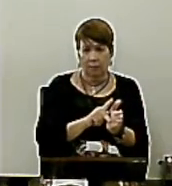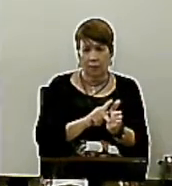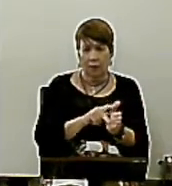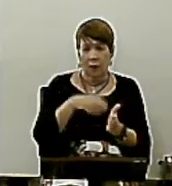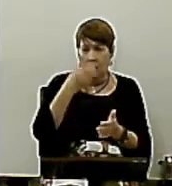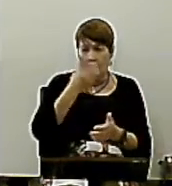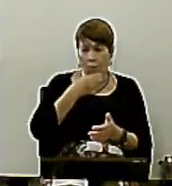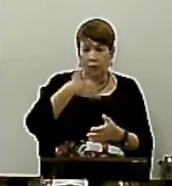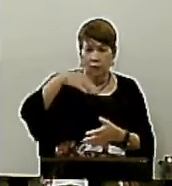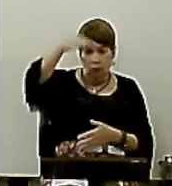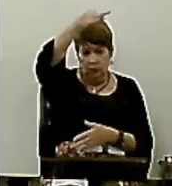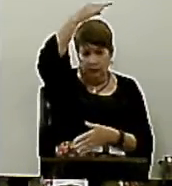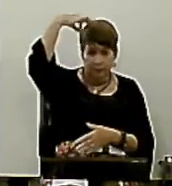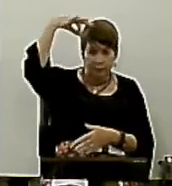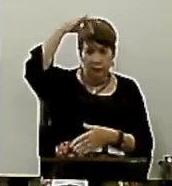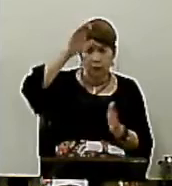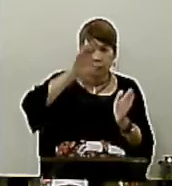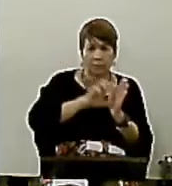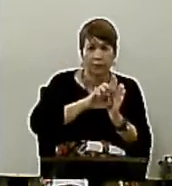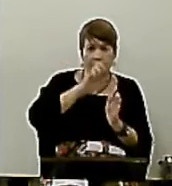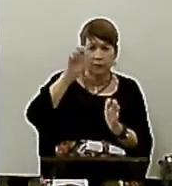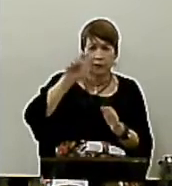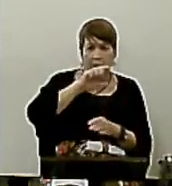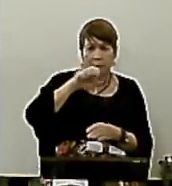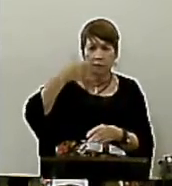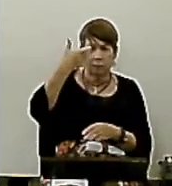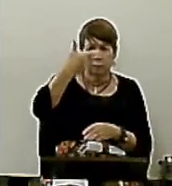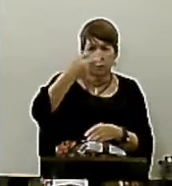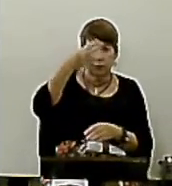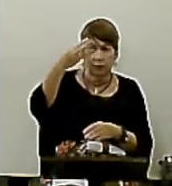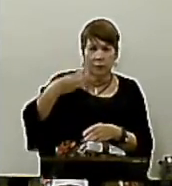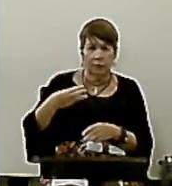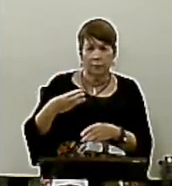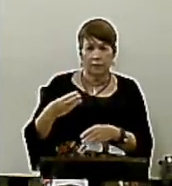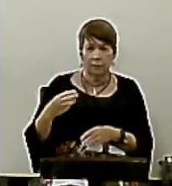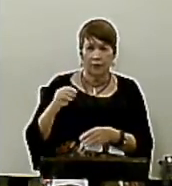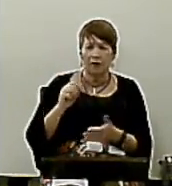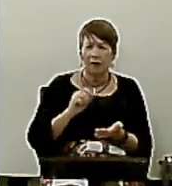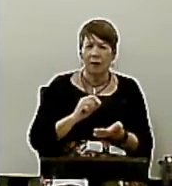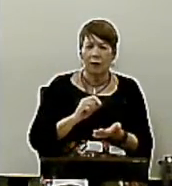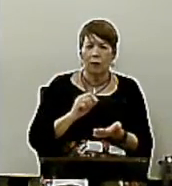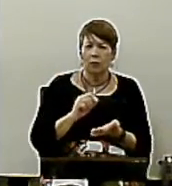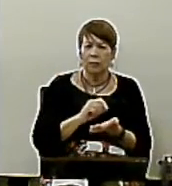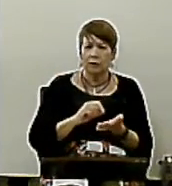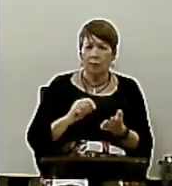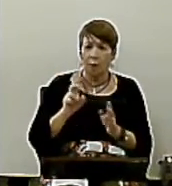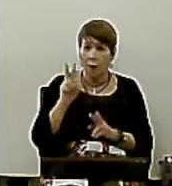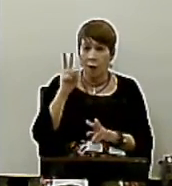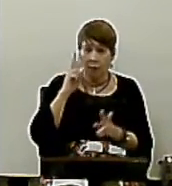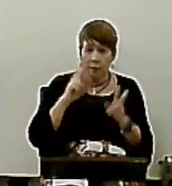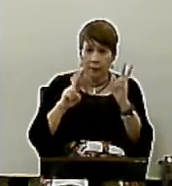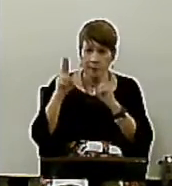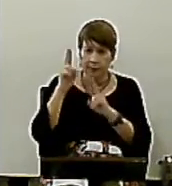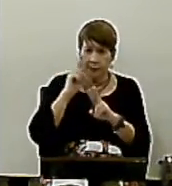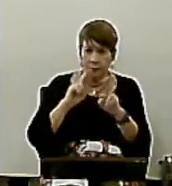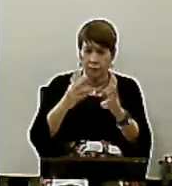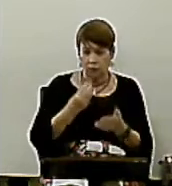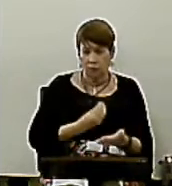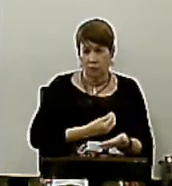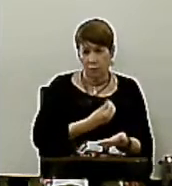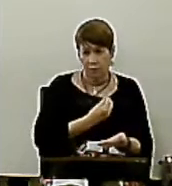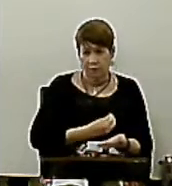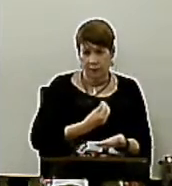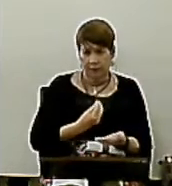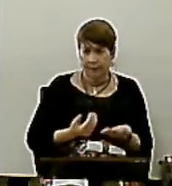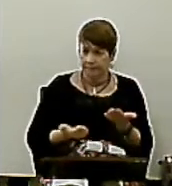Isso Capítulo 5 Versículo 23 É o sinal visível De uma vida Equilibrada Nunca como hoje Nós temos